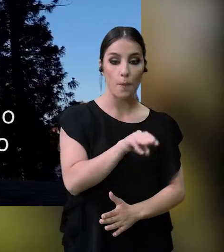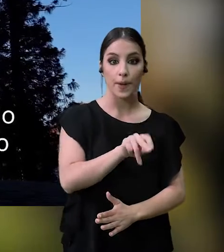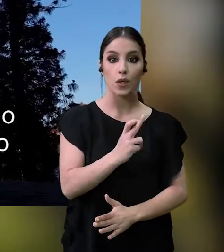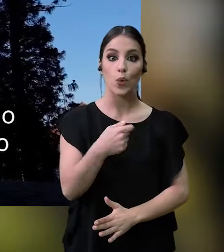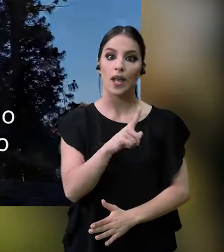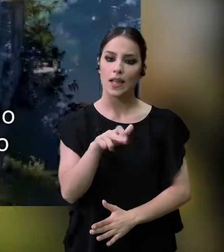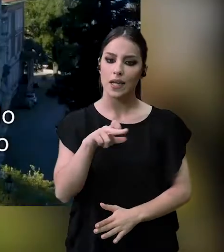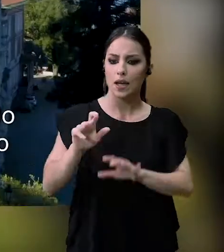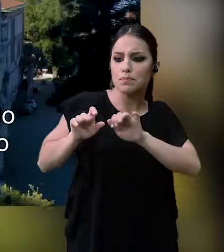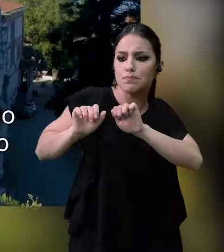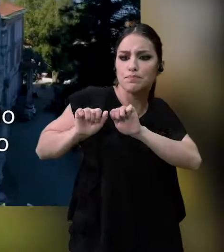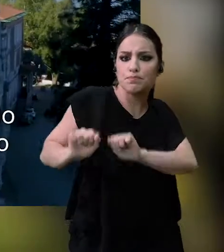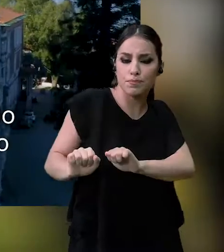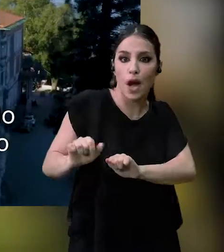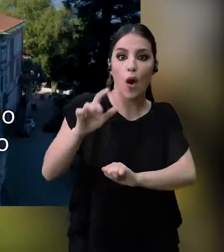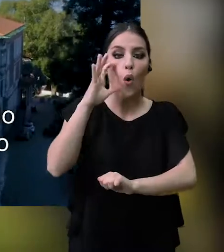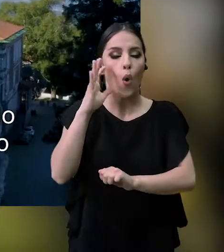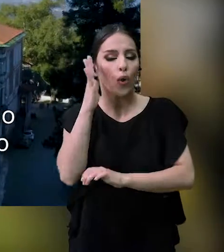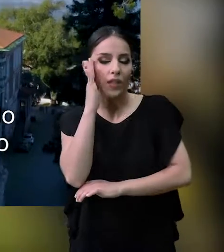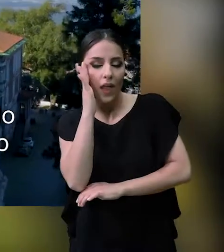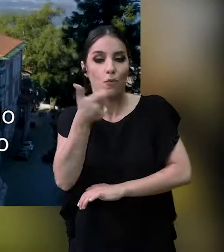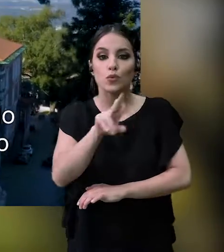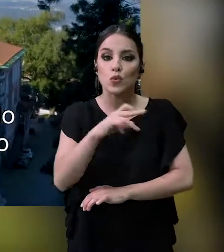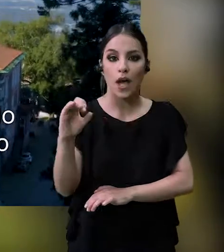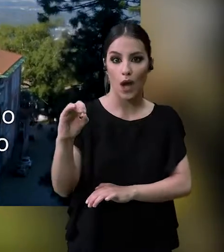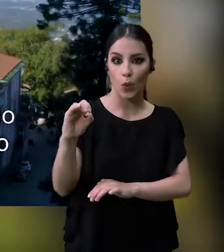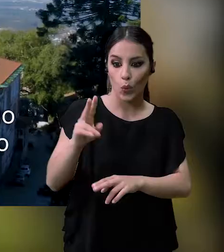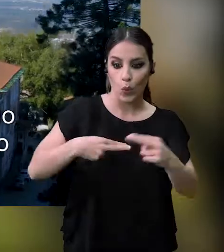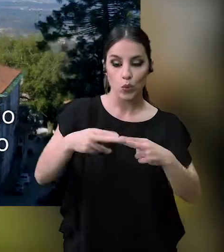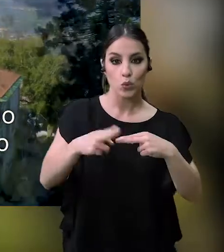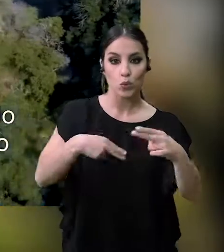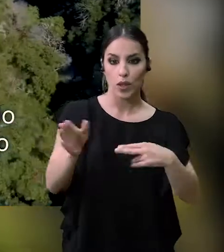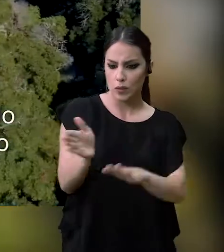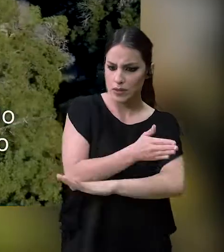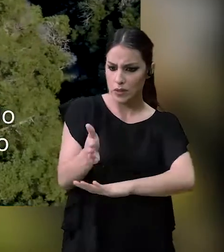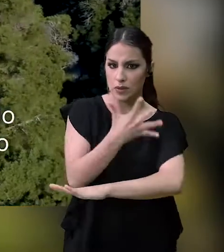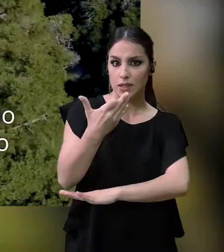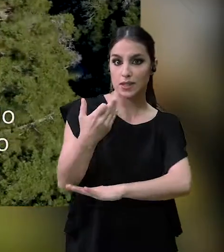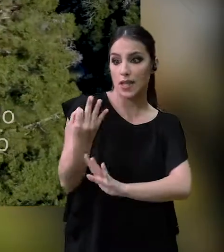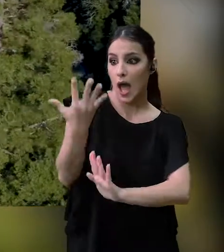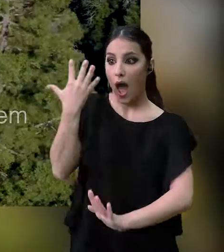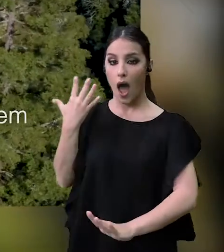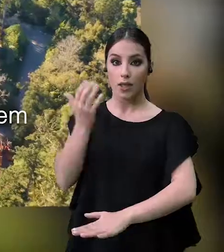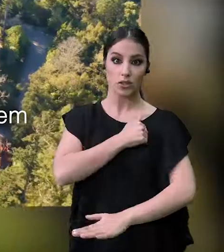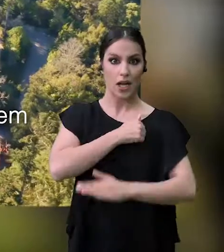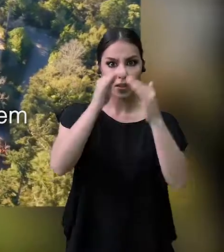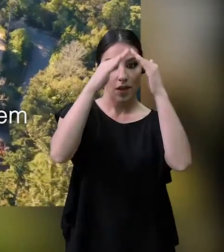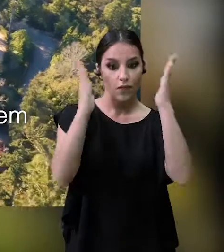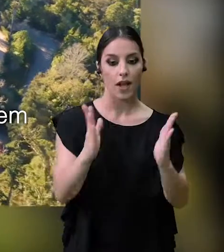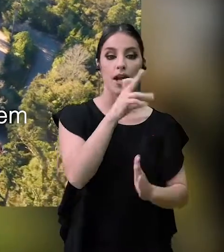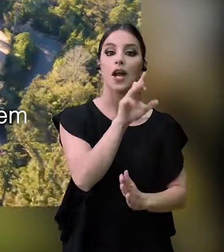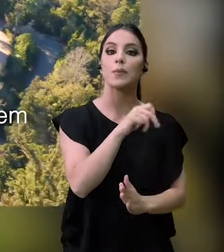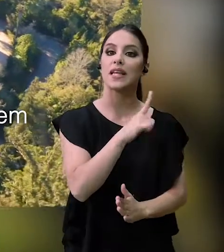Impressiona a arquitetura nemanoelina do Hotel do Bussaco concebido no século XVII como Convento das